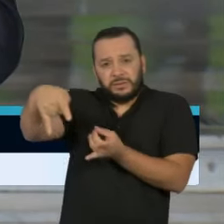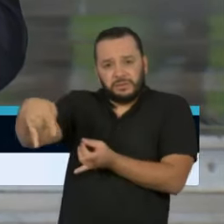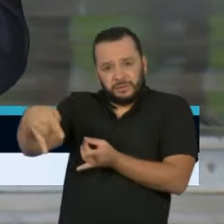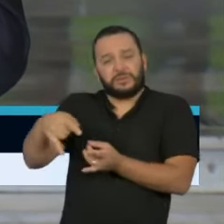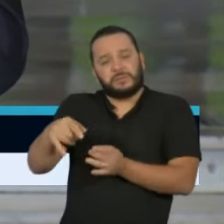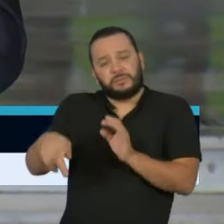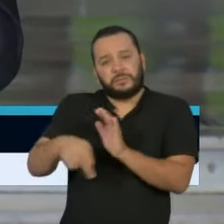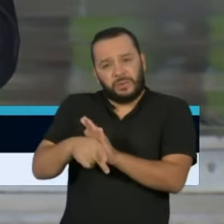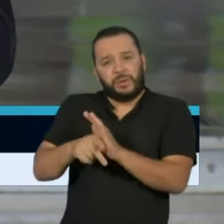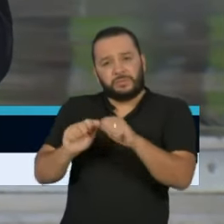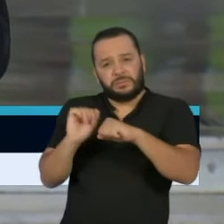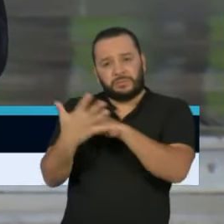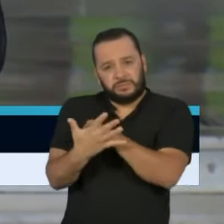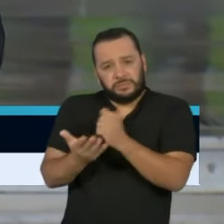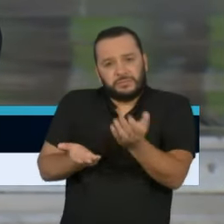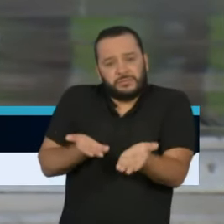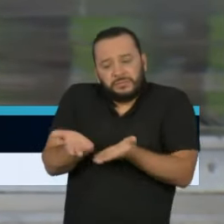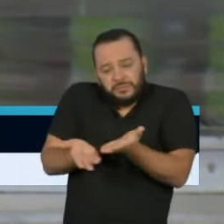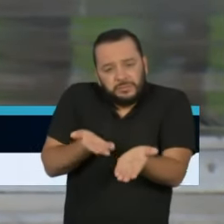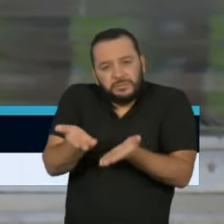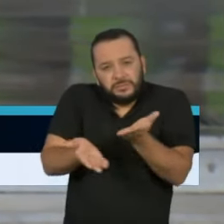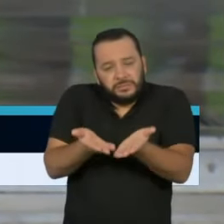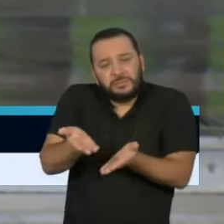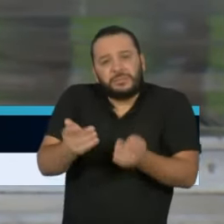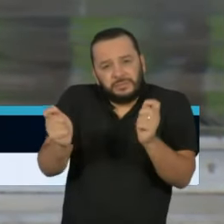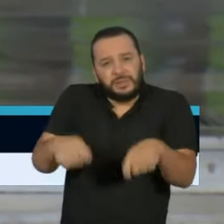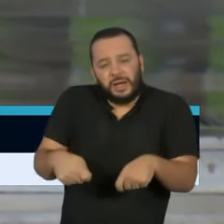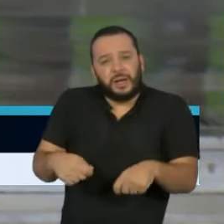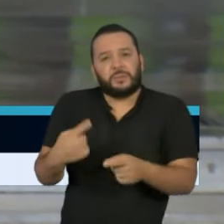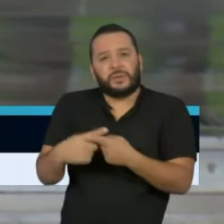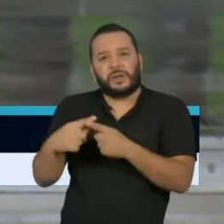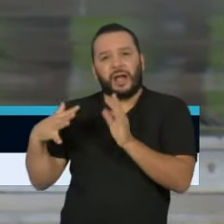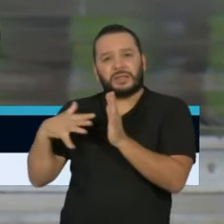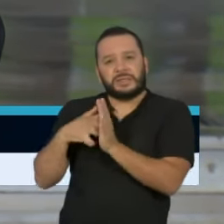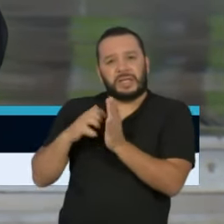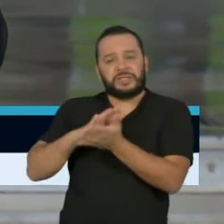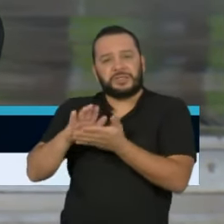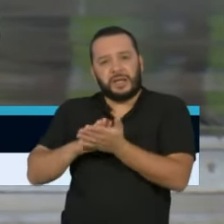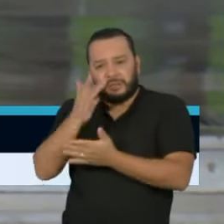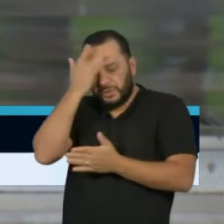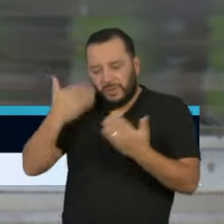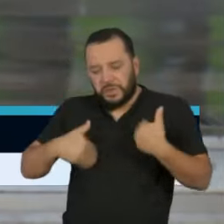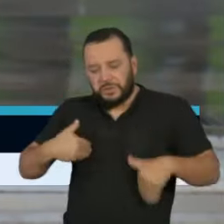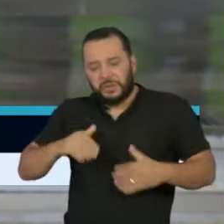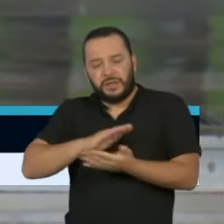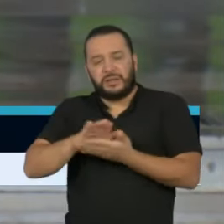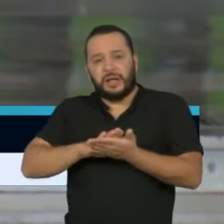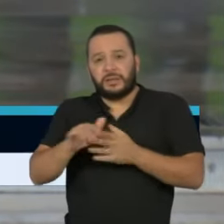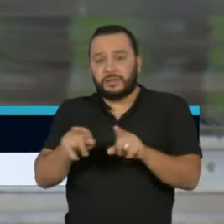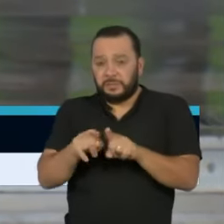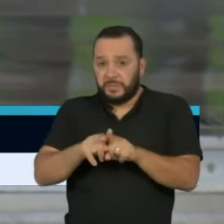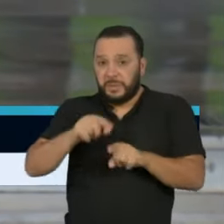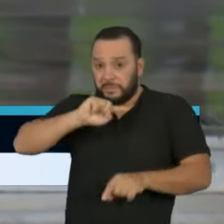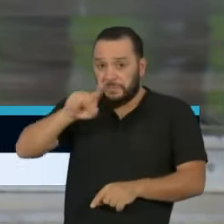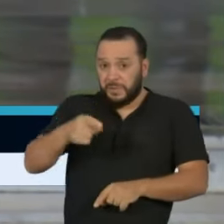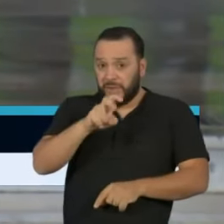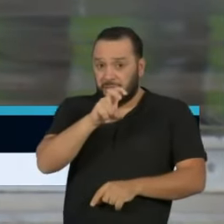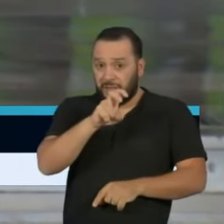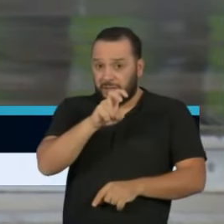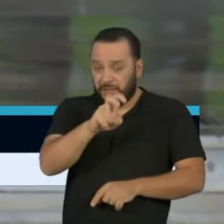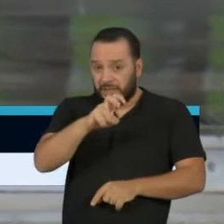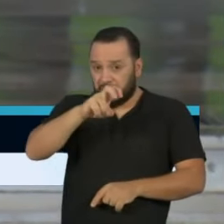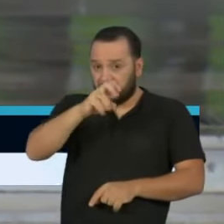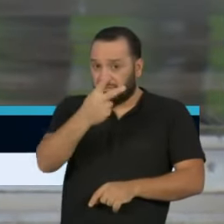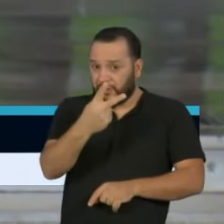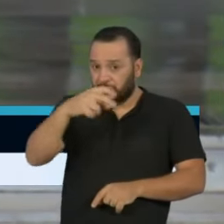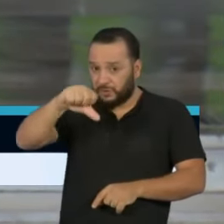-19. Além disso, nós temos leitos novos, num total de 1.529. Acho que os